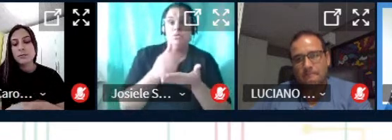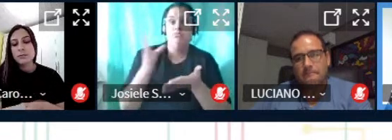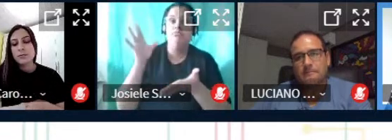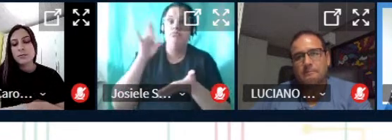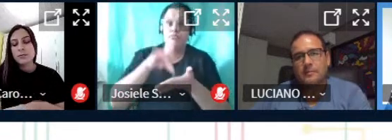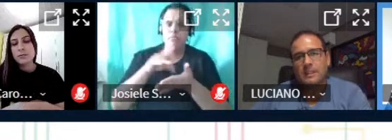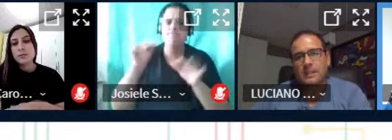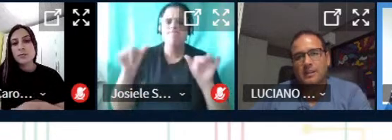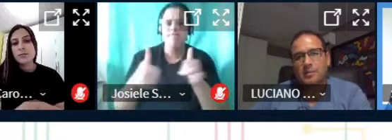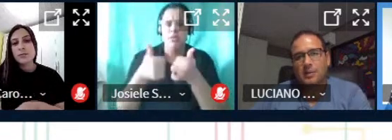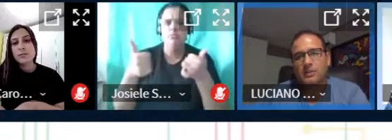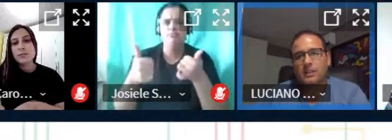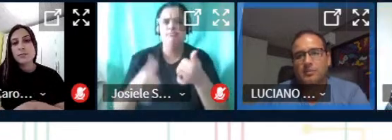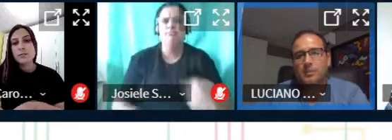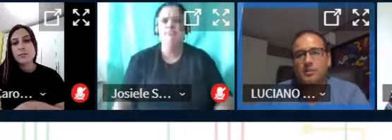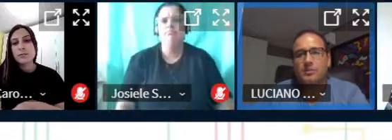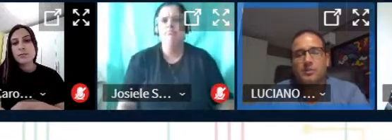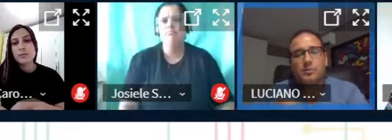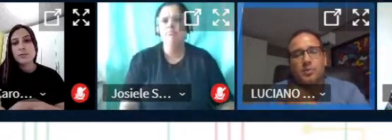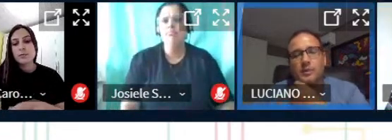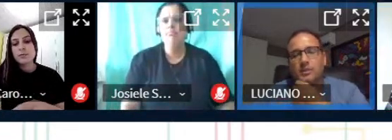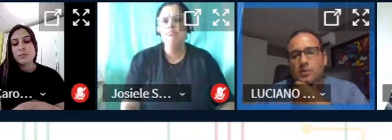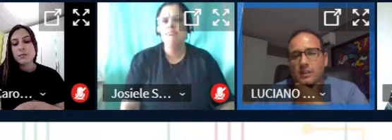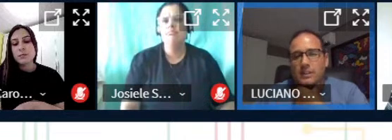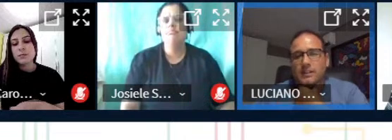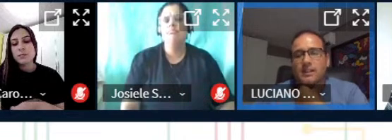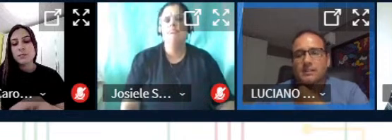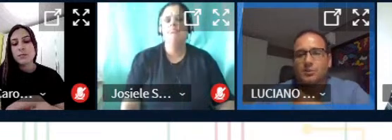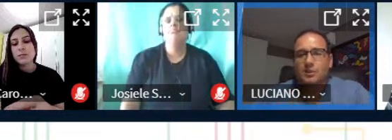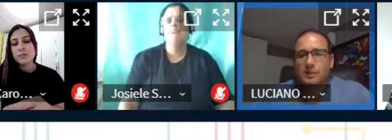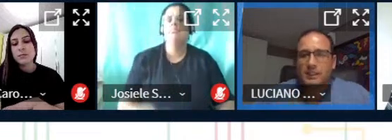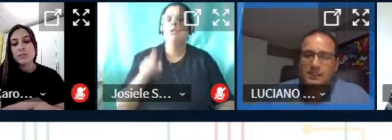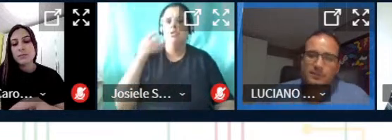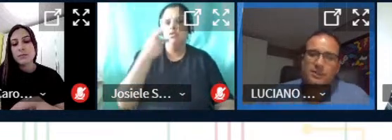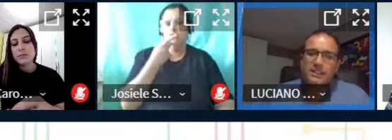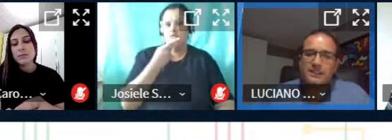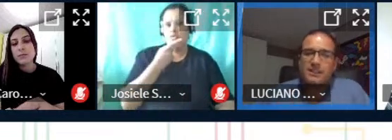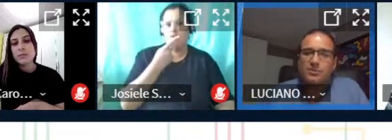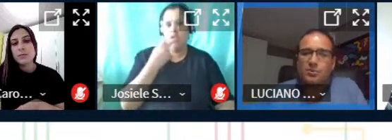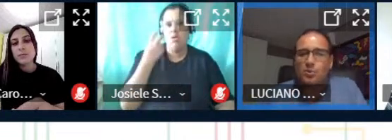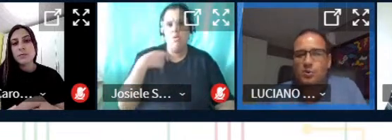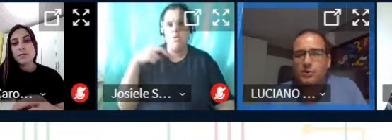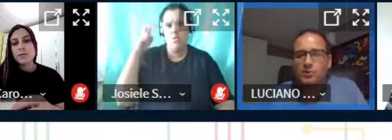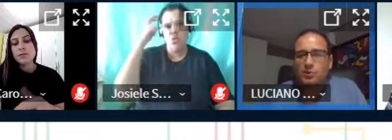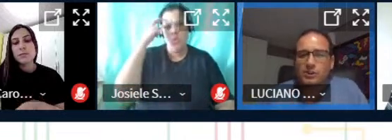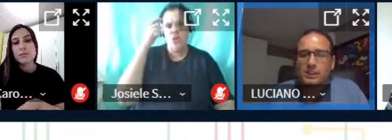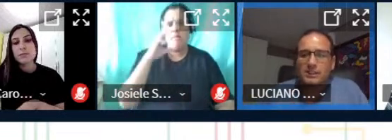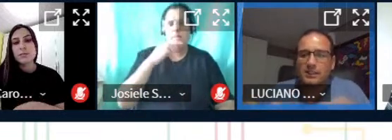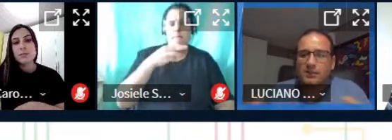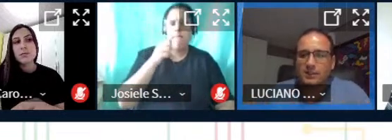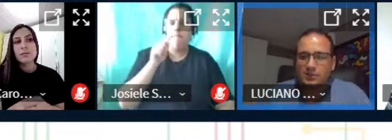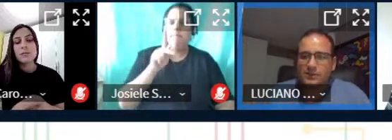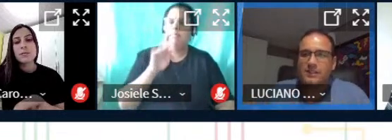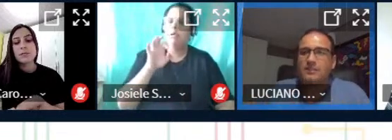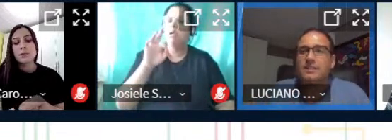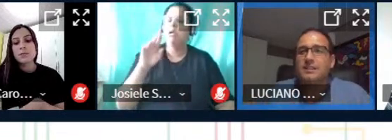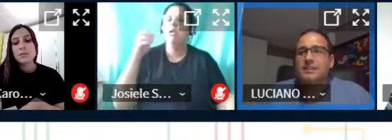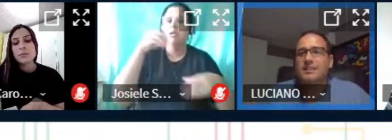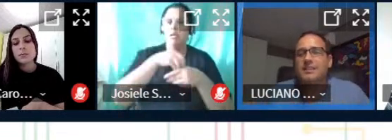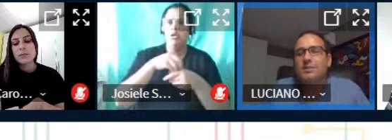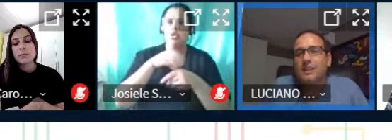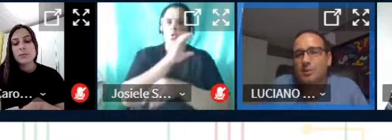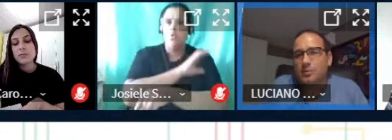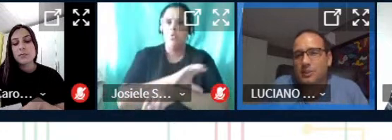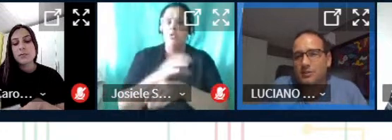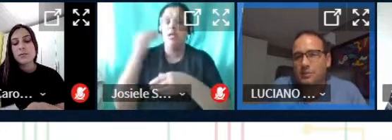cada vez melhor pelo que tu comentou ali essa cultura que poderia ser dentro de um curso hoje ela está dentro da instituição